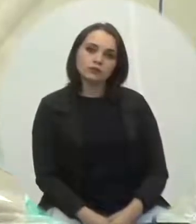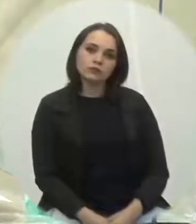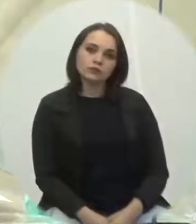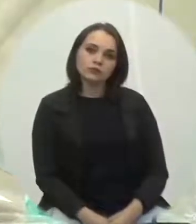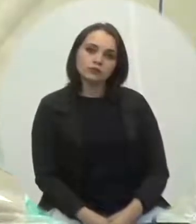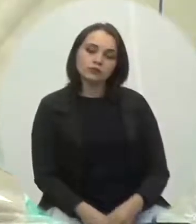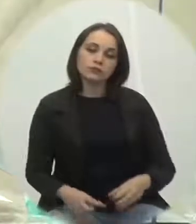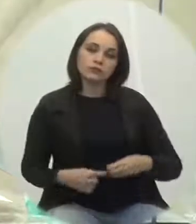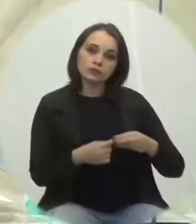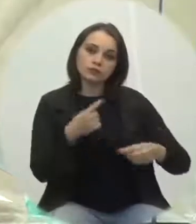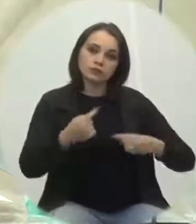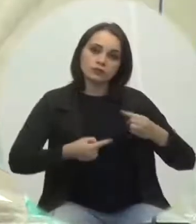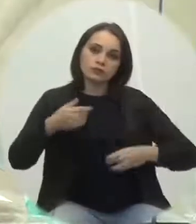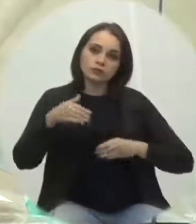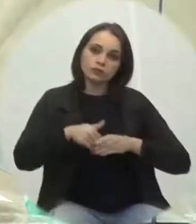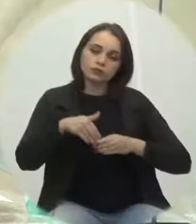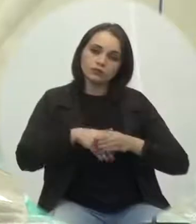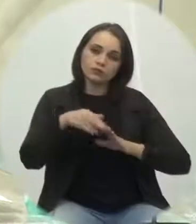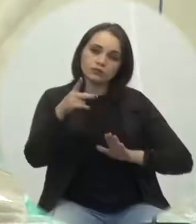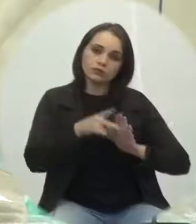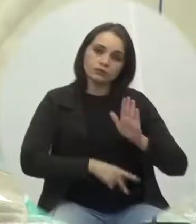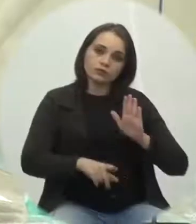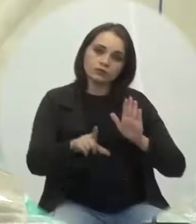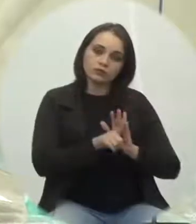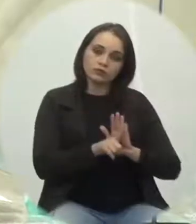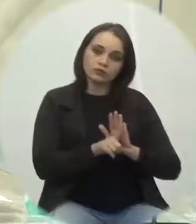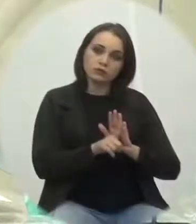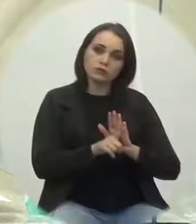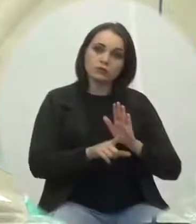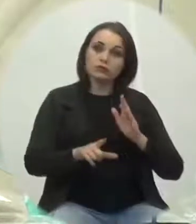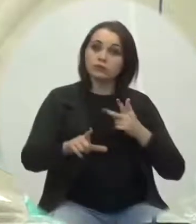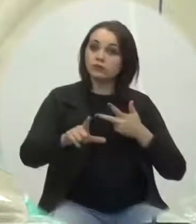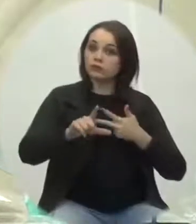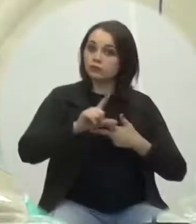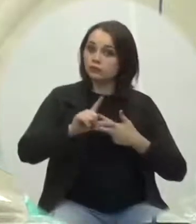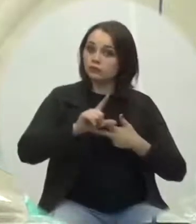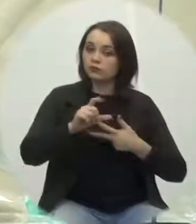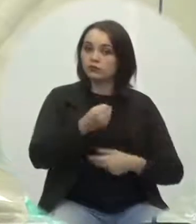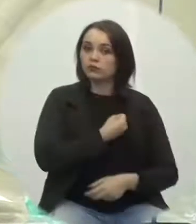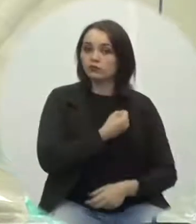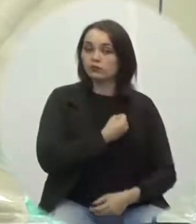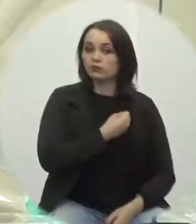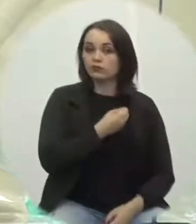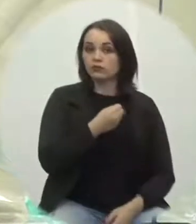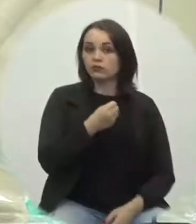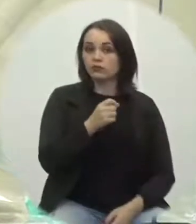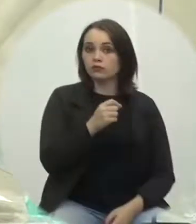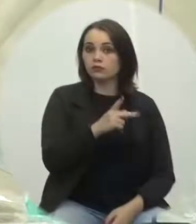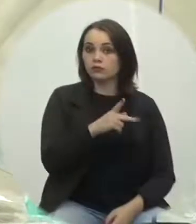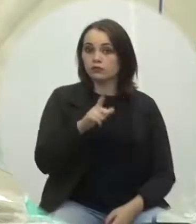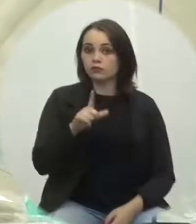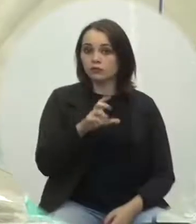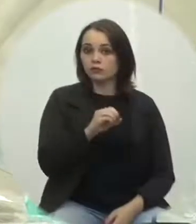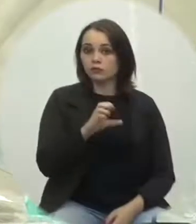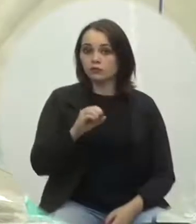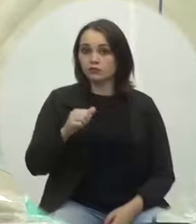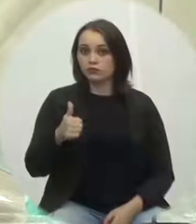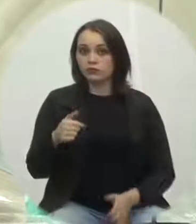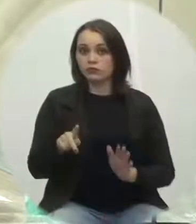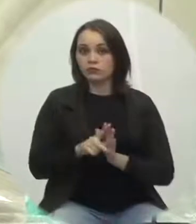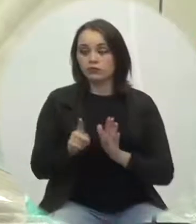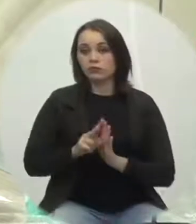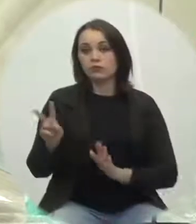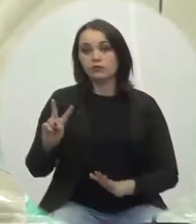Em única discussão e votação, o projeto de lei do Poder Legislativo, número PL001-21, de autoria da vereadora Giovanna